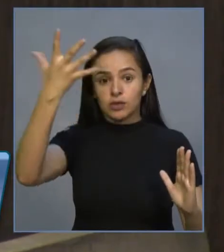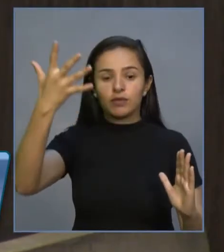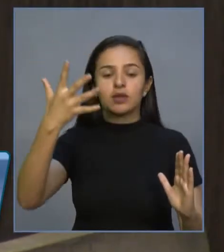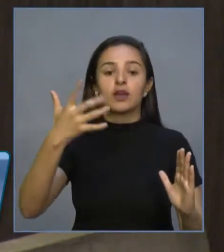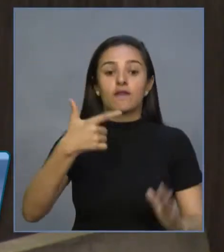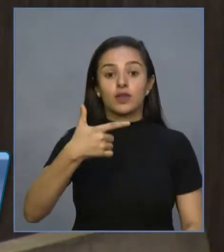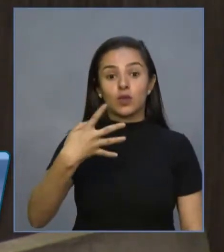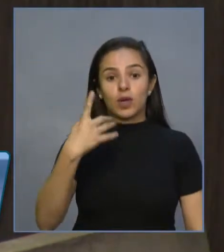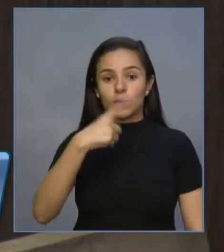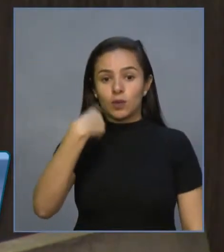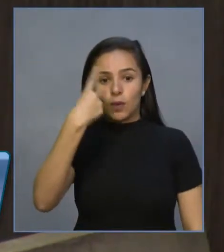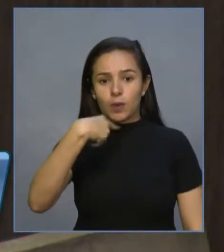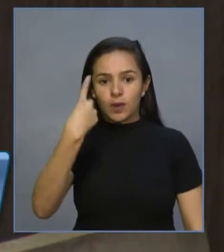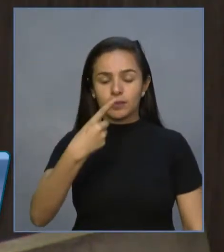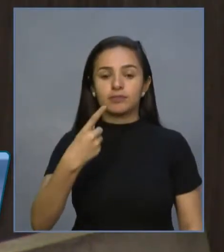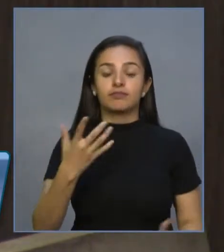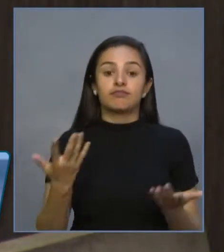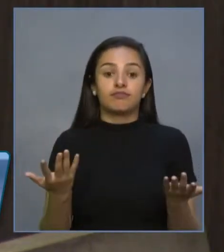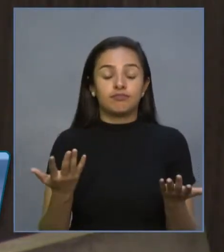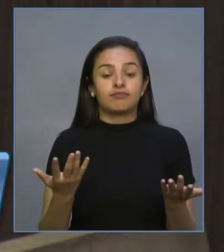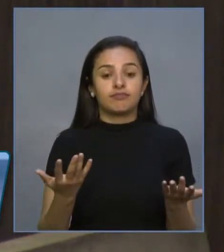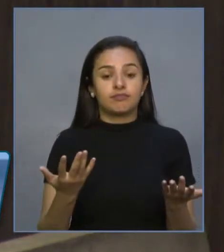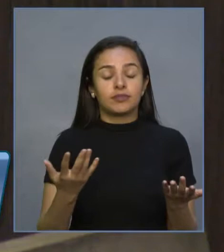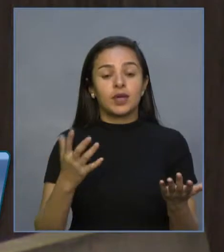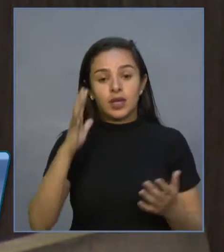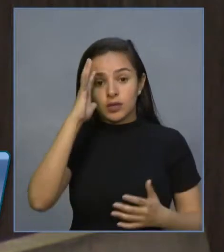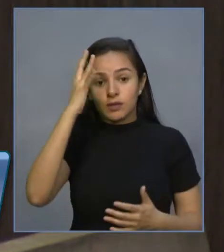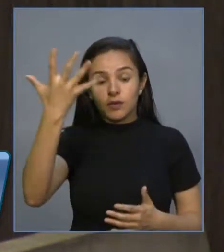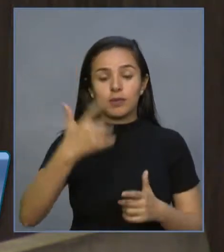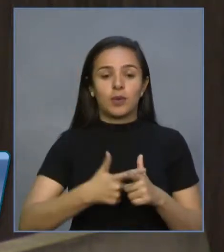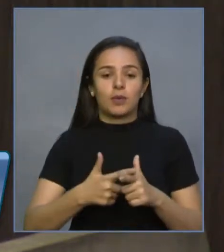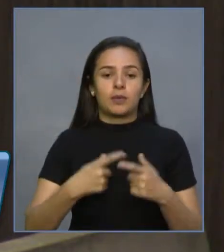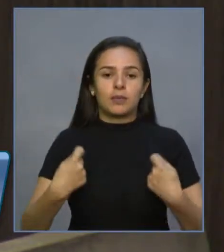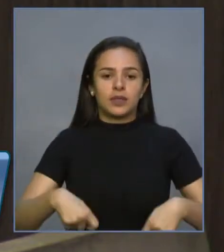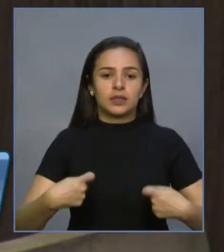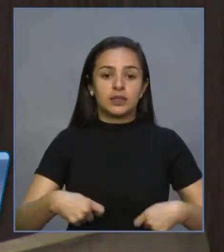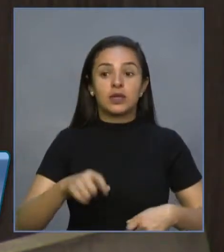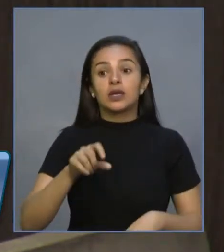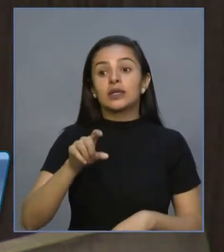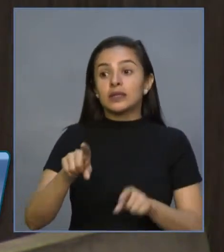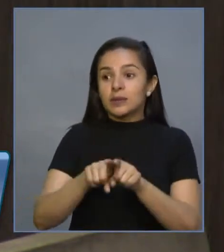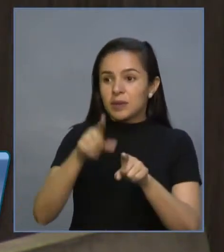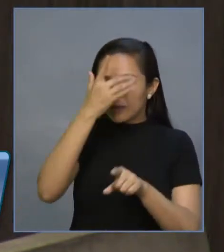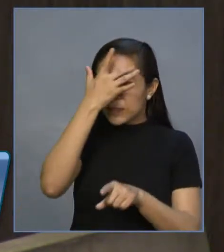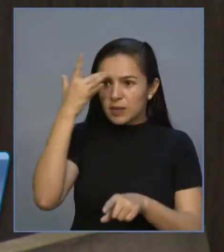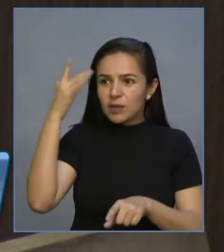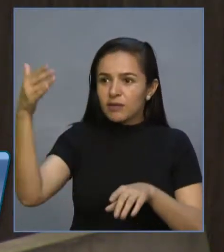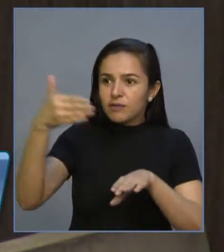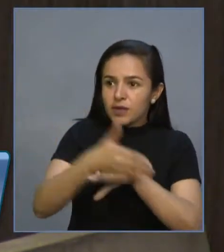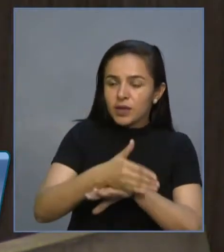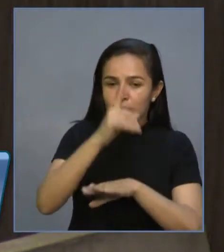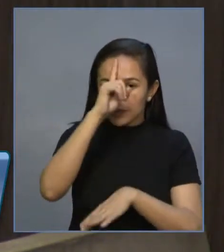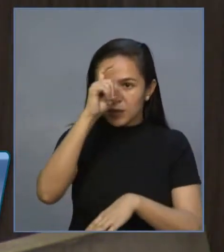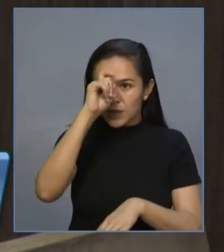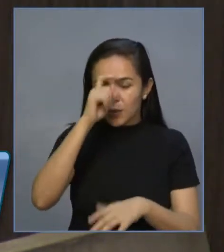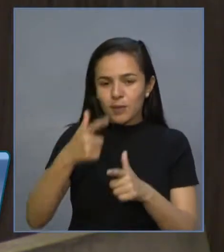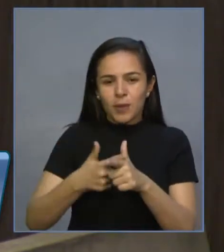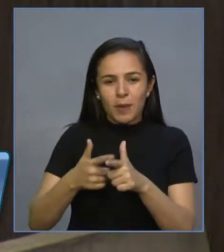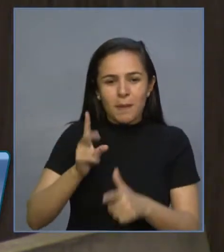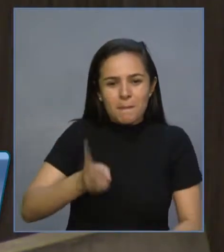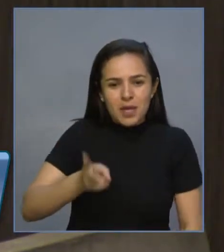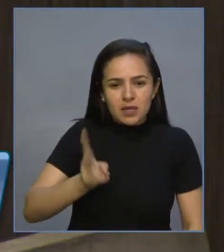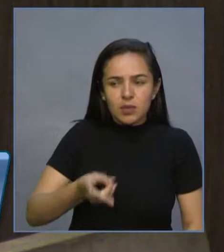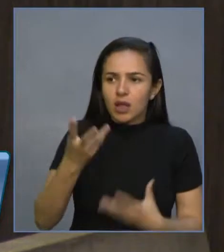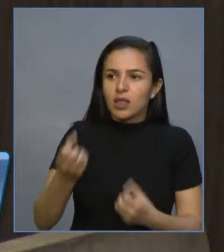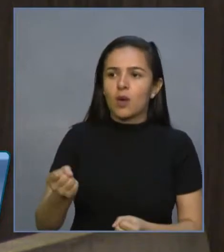horas, ou não mais receber paciente que precise de hemodiálise. Meus senhores e minhas senhoras,